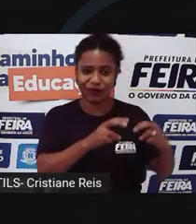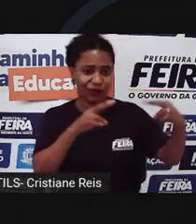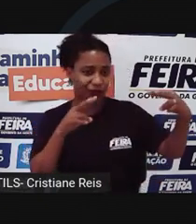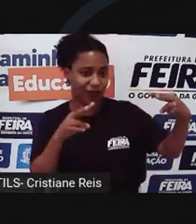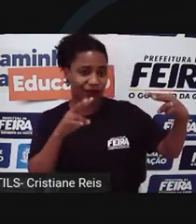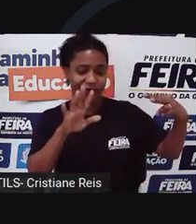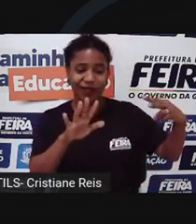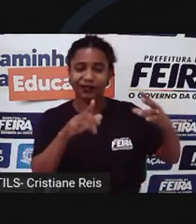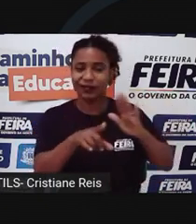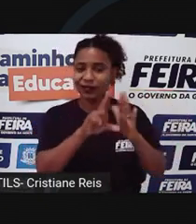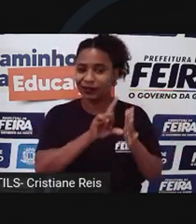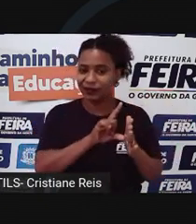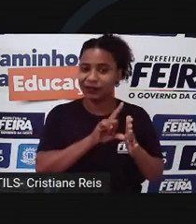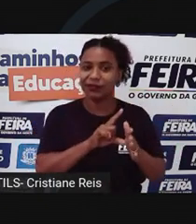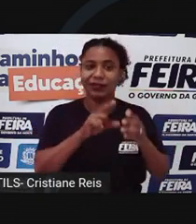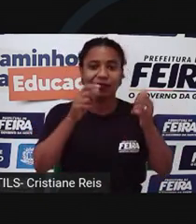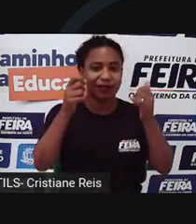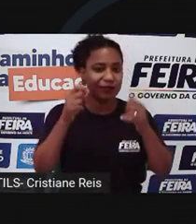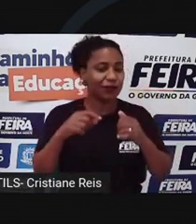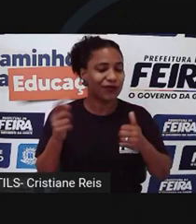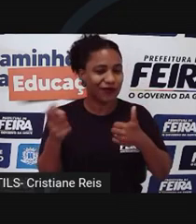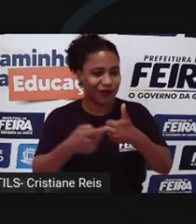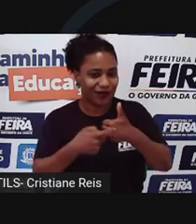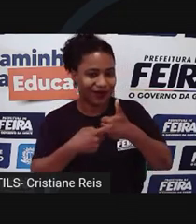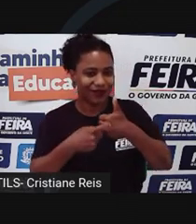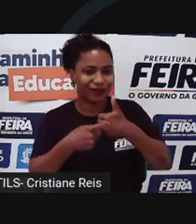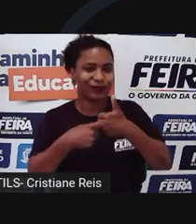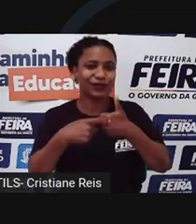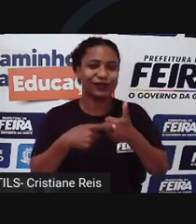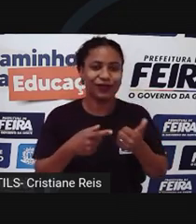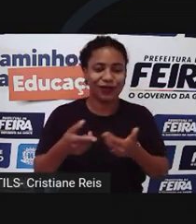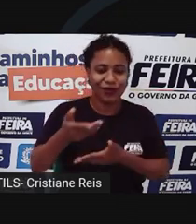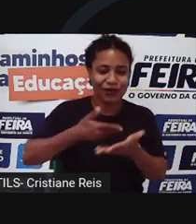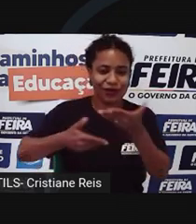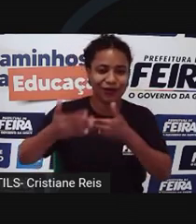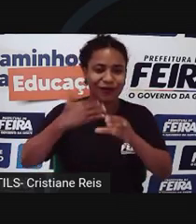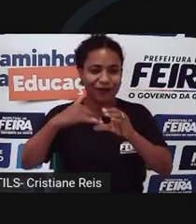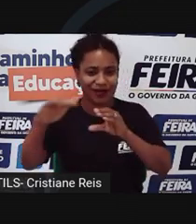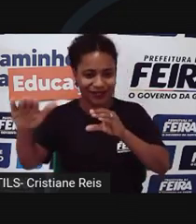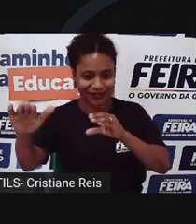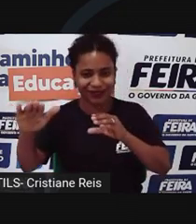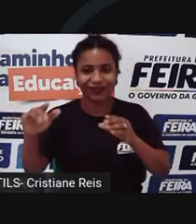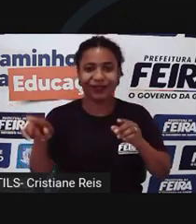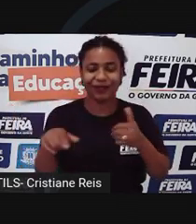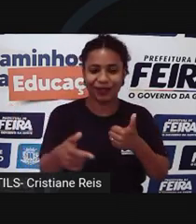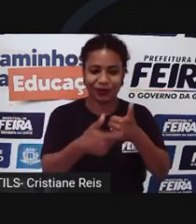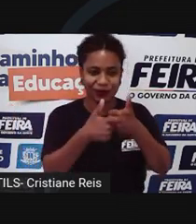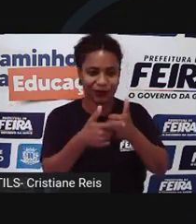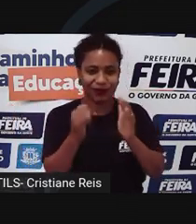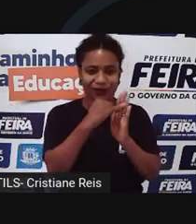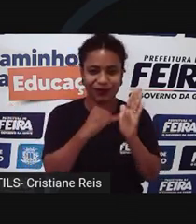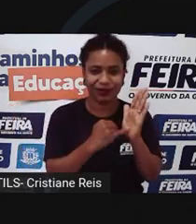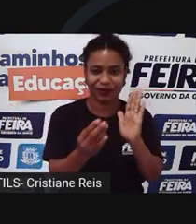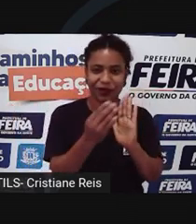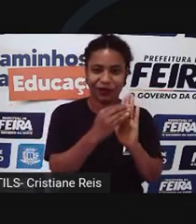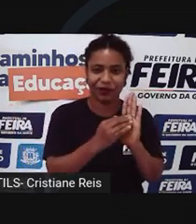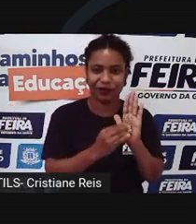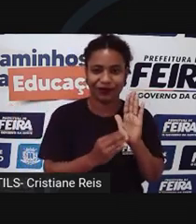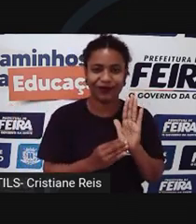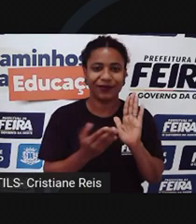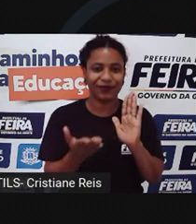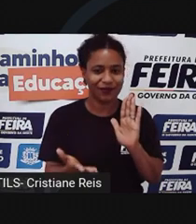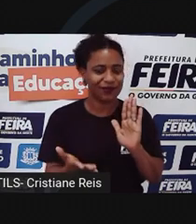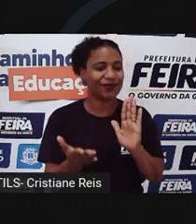antes de iniciar o assunto, dê uma curtida, compartilhe, comente e inscreva-se no canal Jurídicos, onde a cada